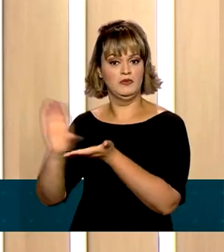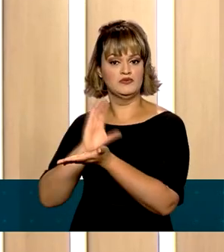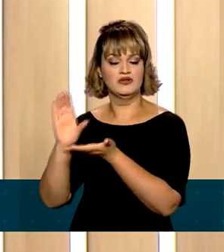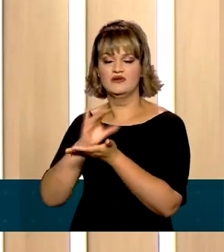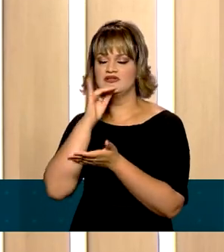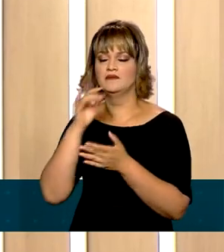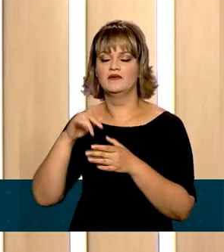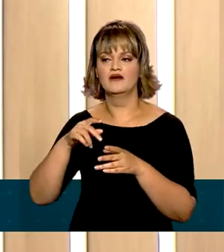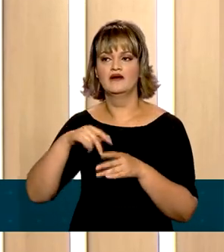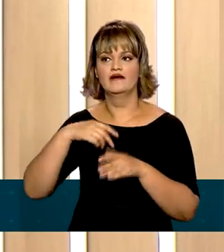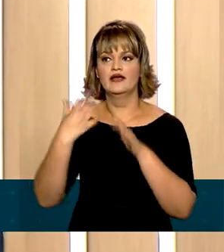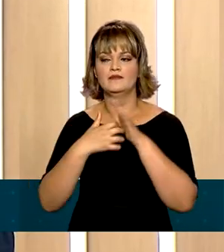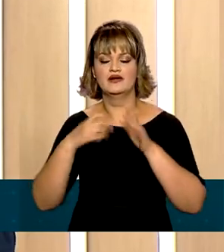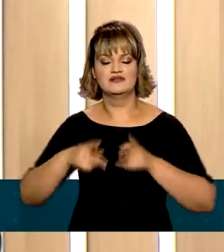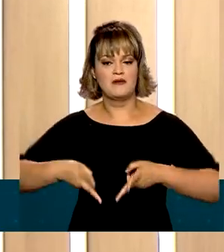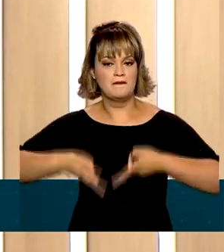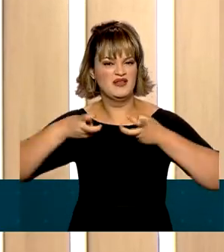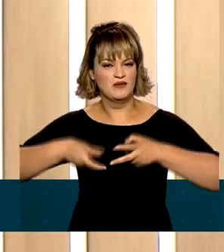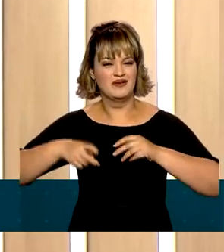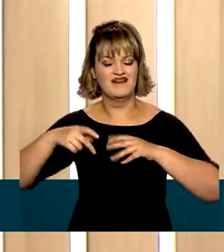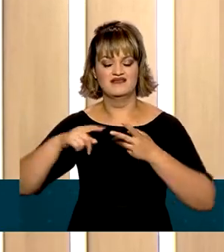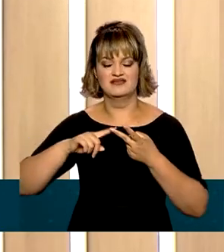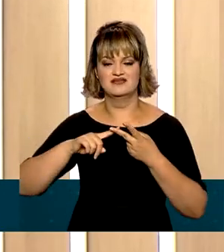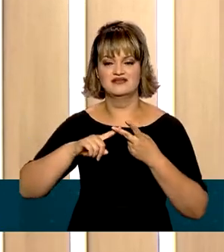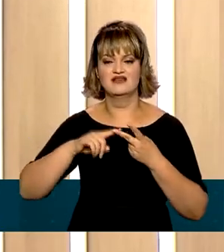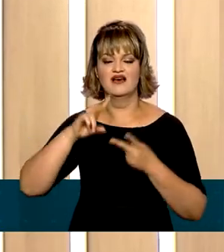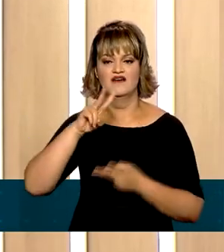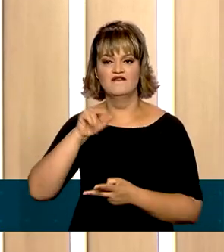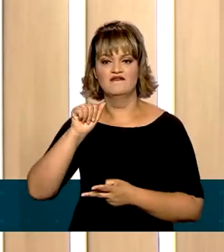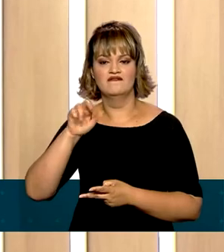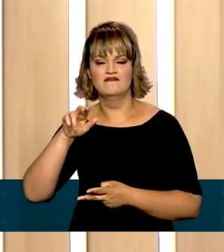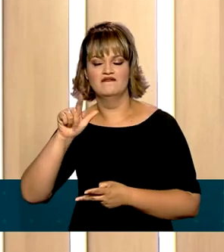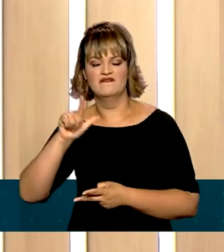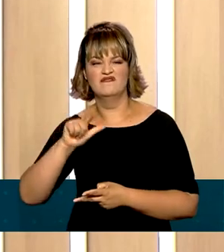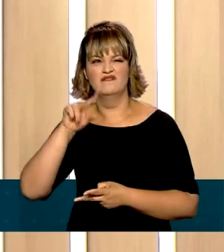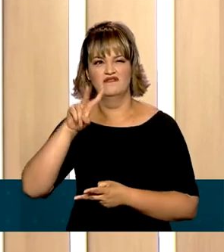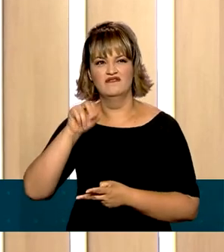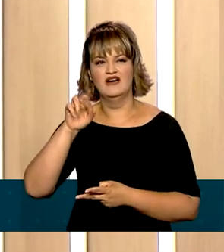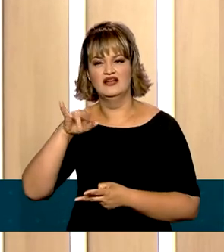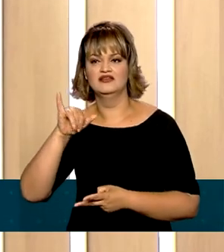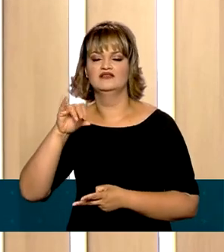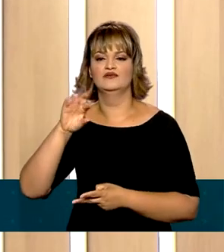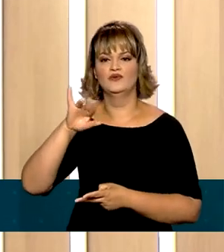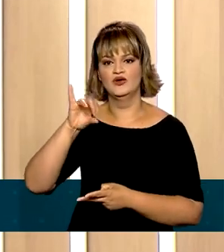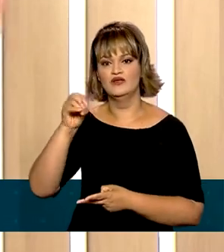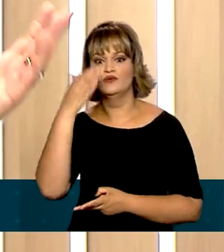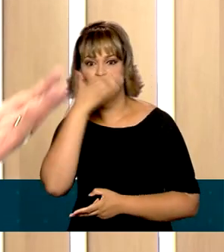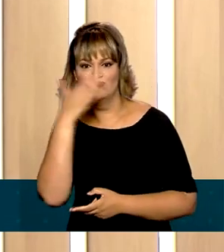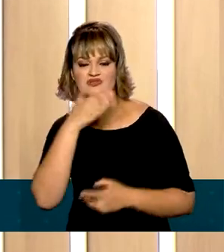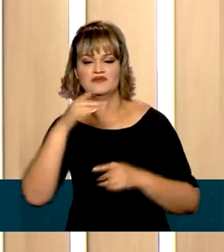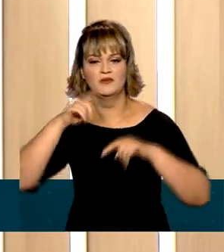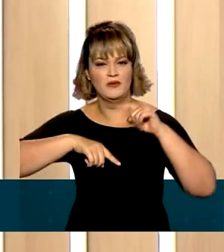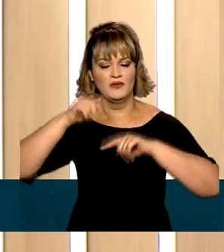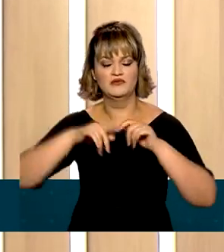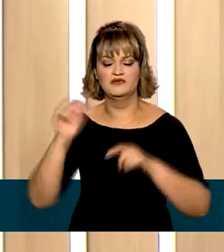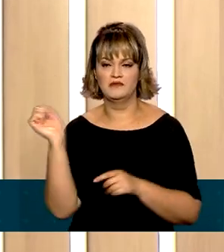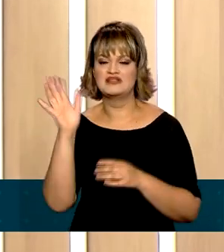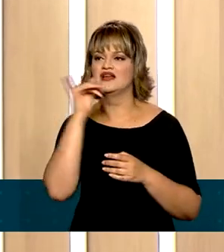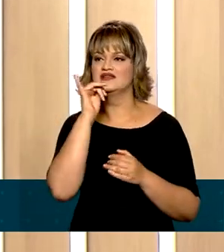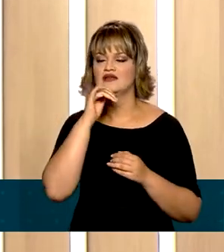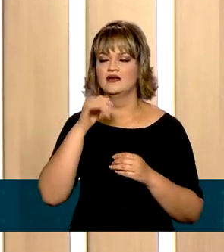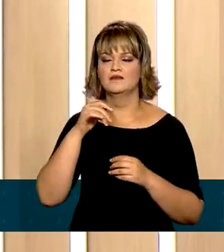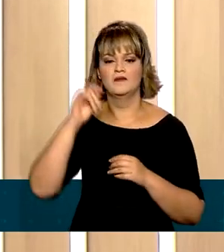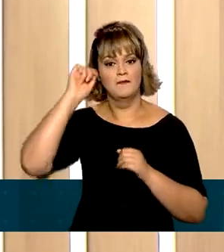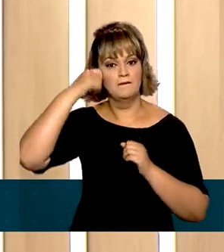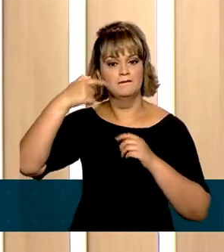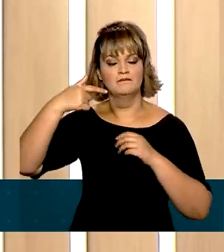Petrobras e Vale do Ildoço, que cresceu substancialmente no ano passado em função do aumento do preço de seus produtos exportados, como petróleo e